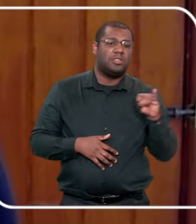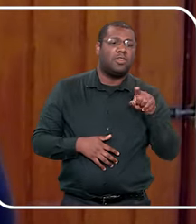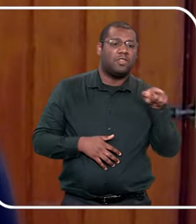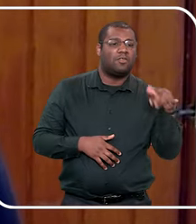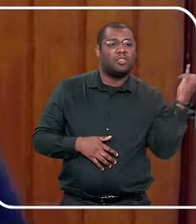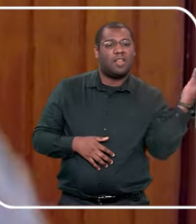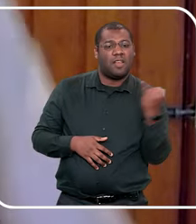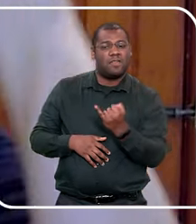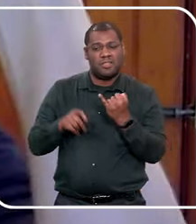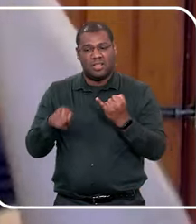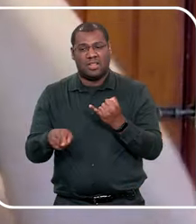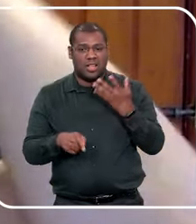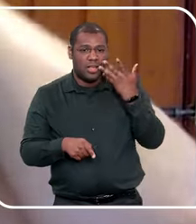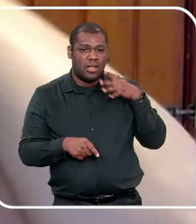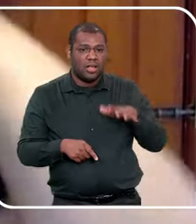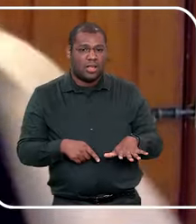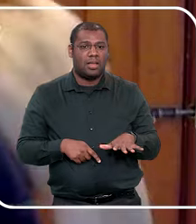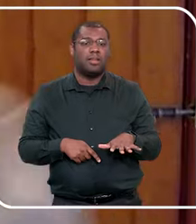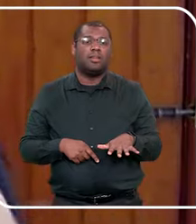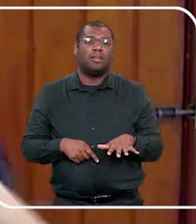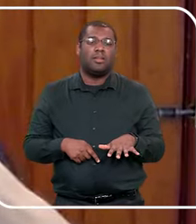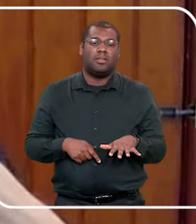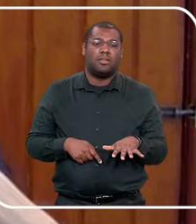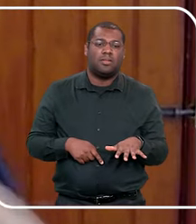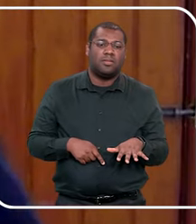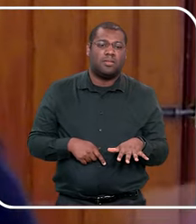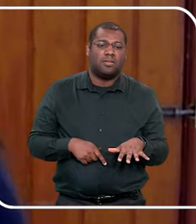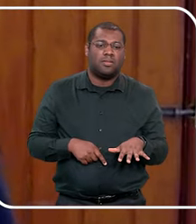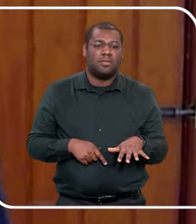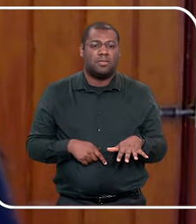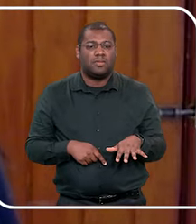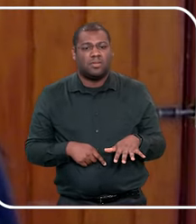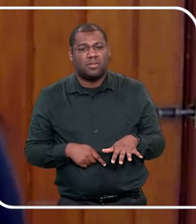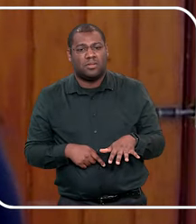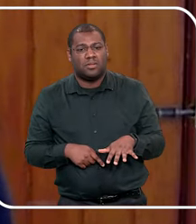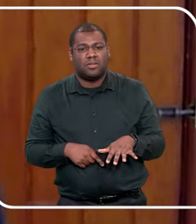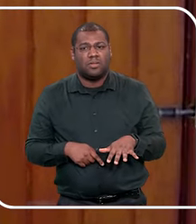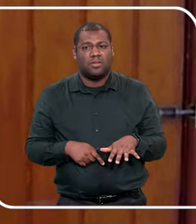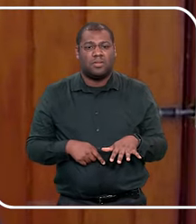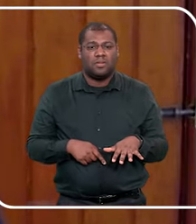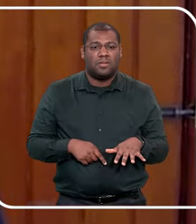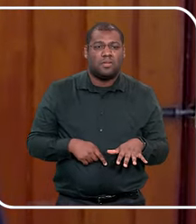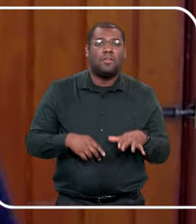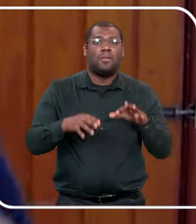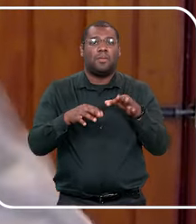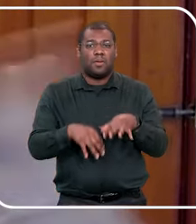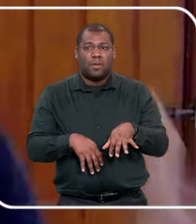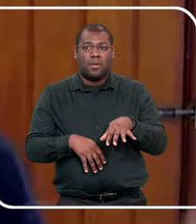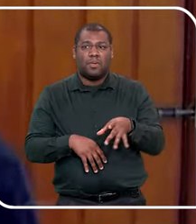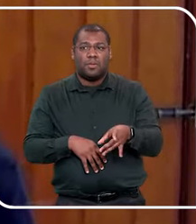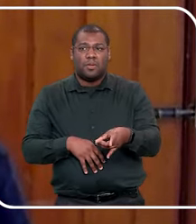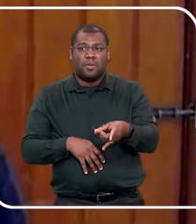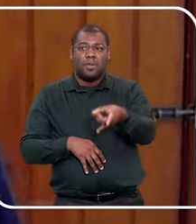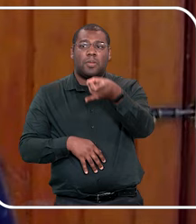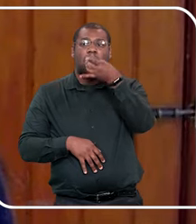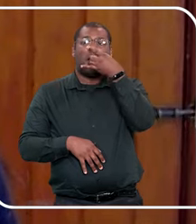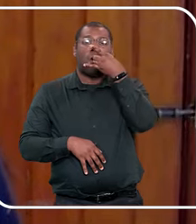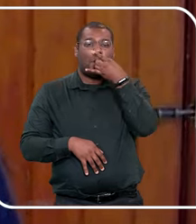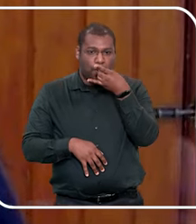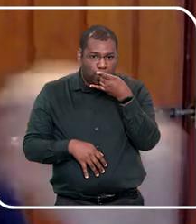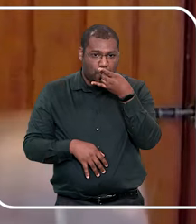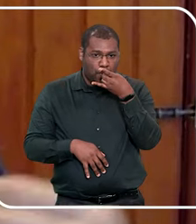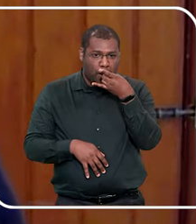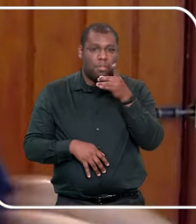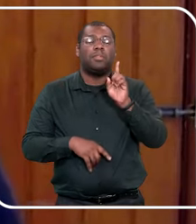falar pra uma criança que é assobi e chupacana, você vai ter que assobiar e chupacana mostrar